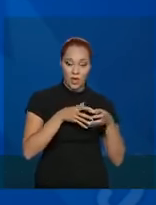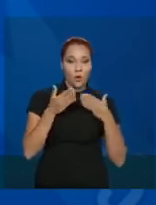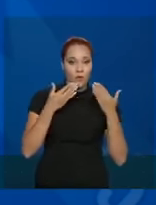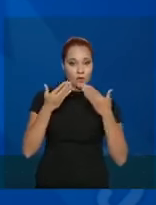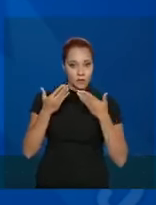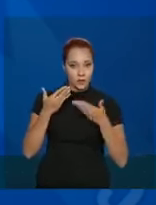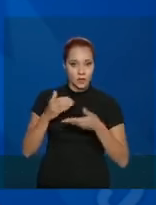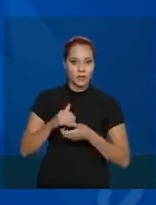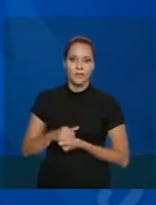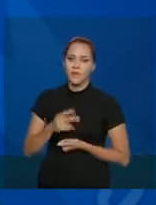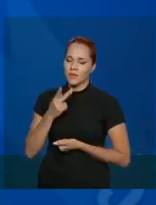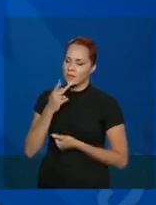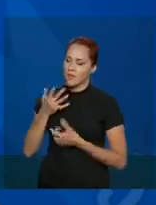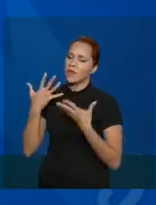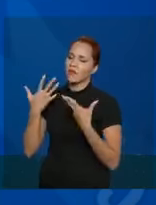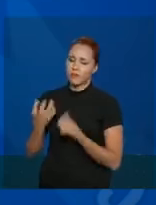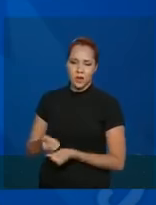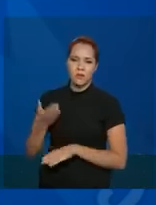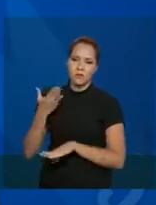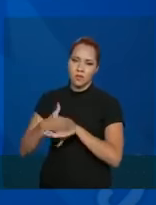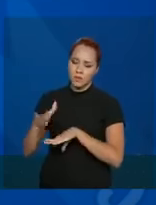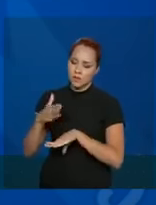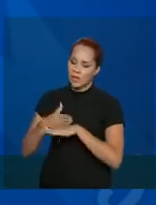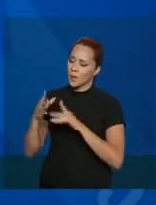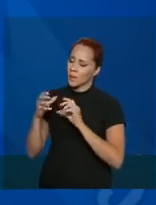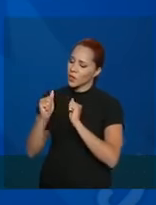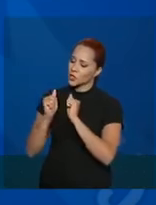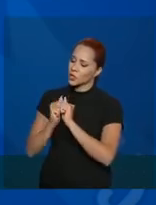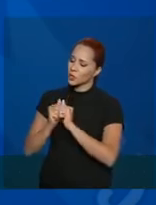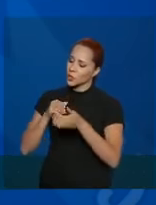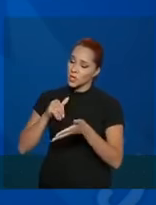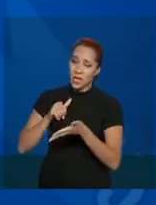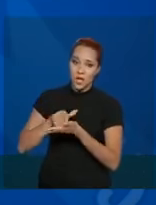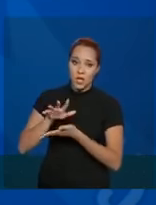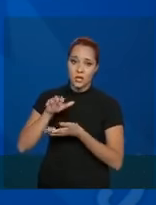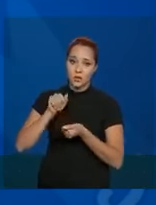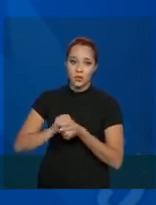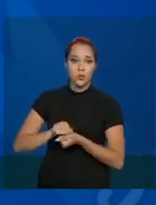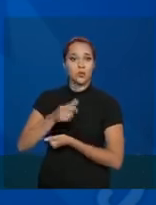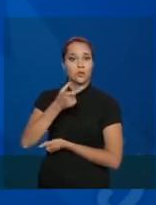é vamos nos preparar para sair juntos com o ministro Mandetta.